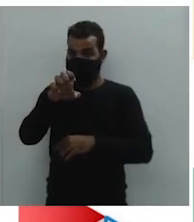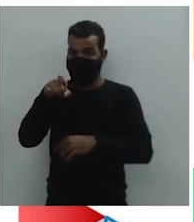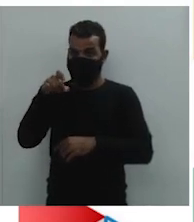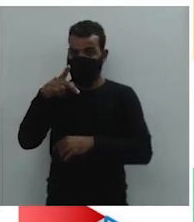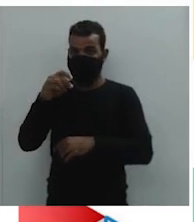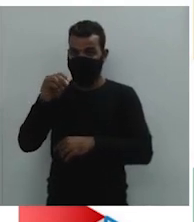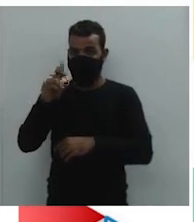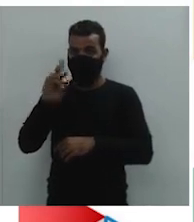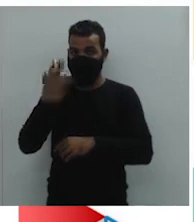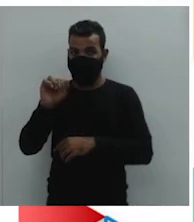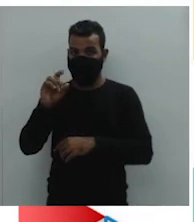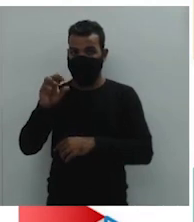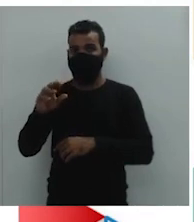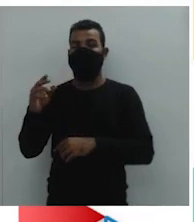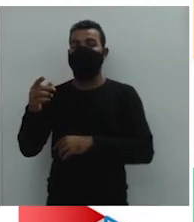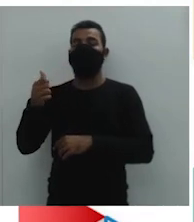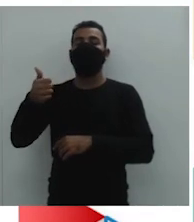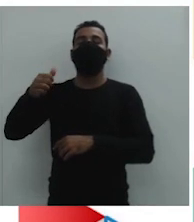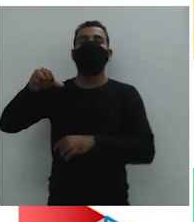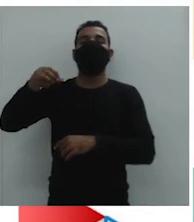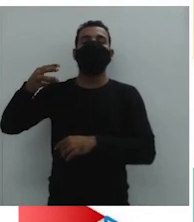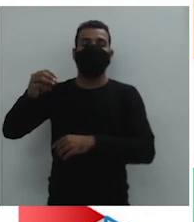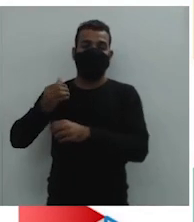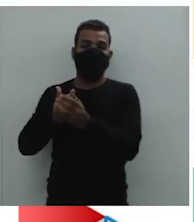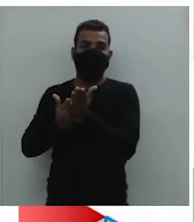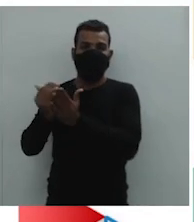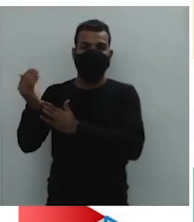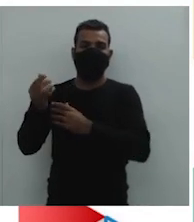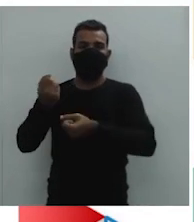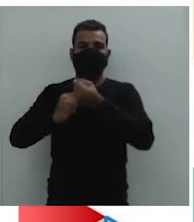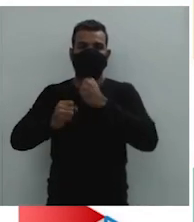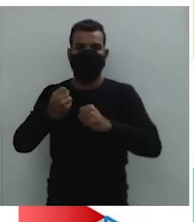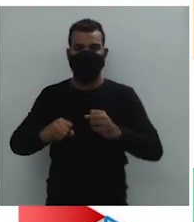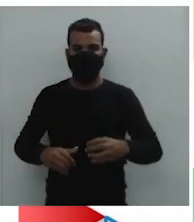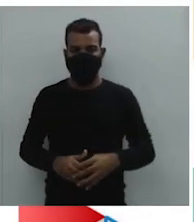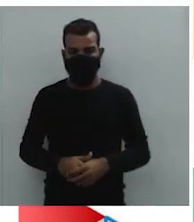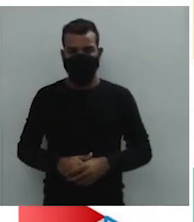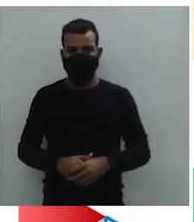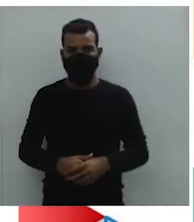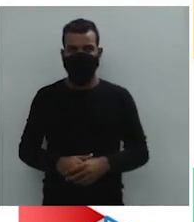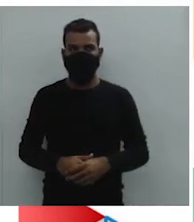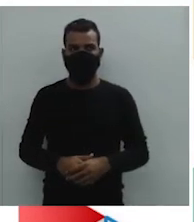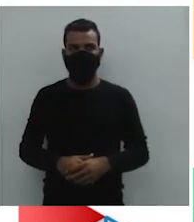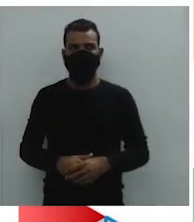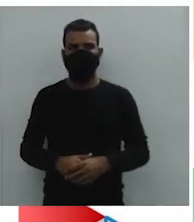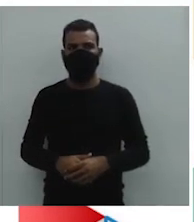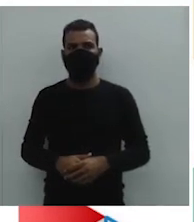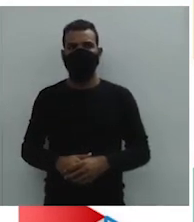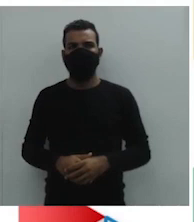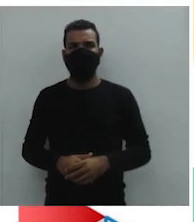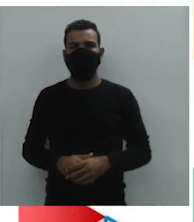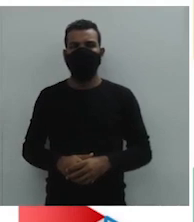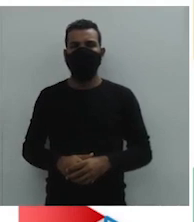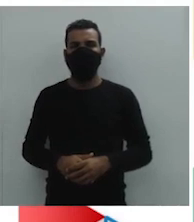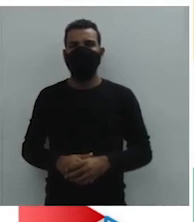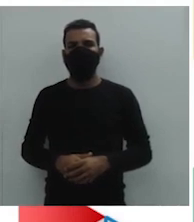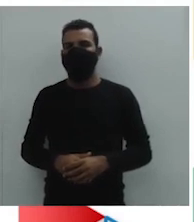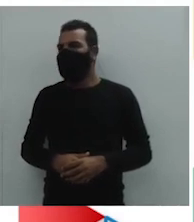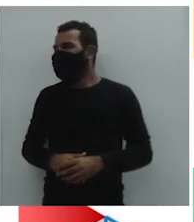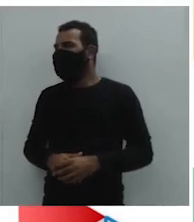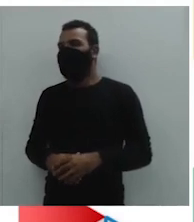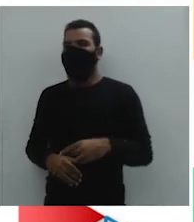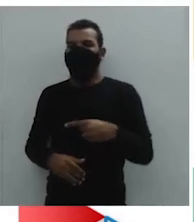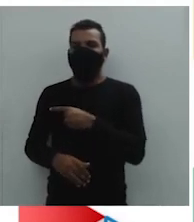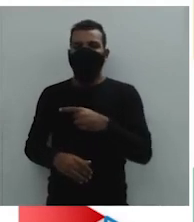esse ciclo industrial. Foca comigo aqui nesses slides, essas duas fotos. Nessa